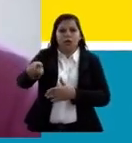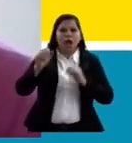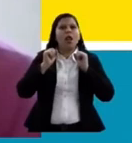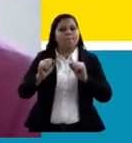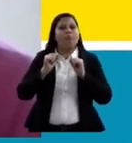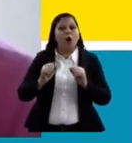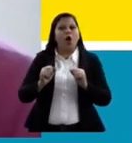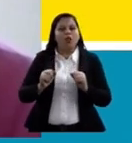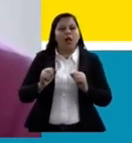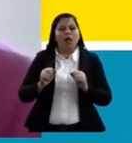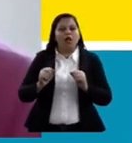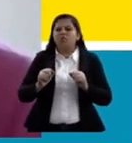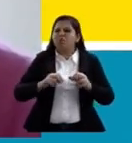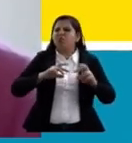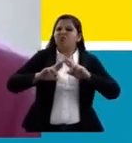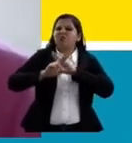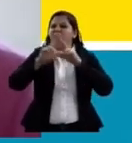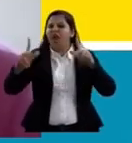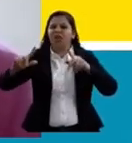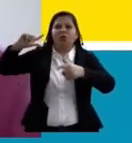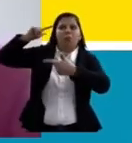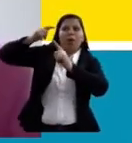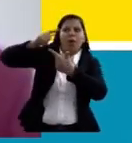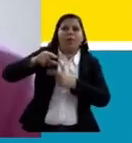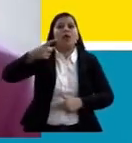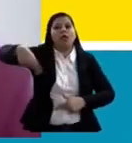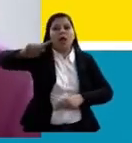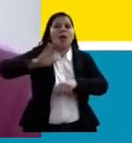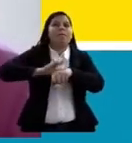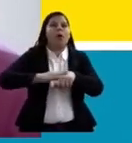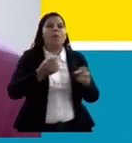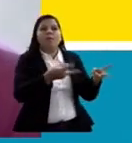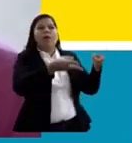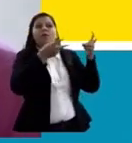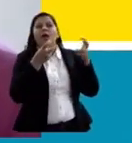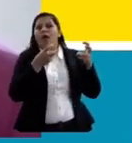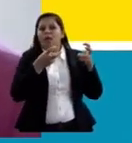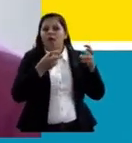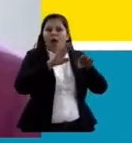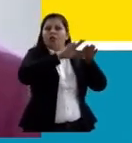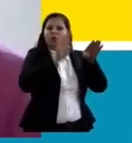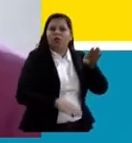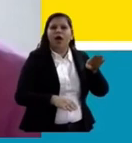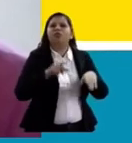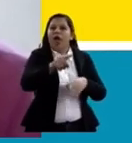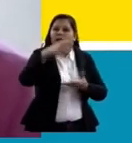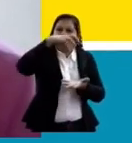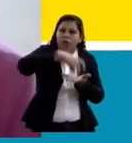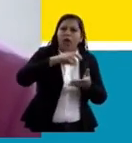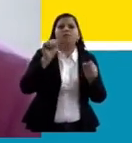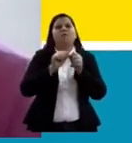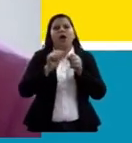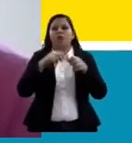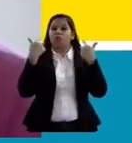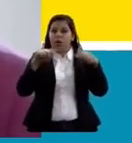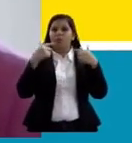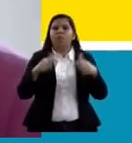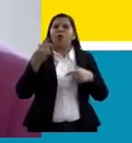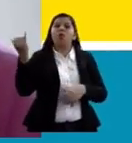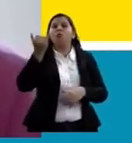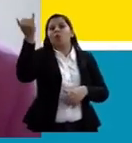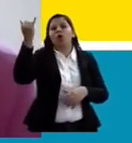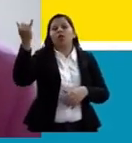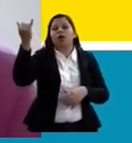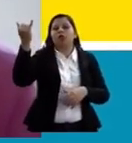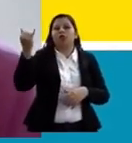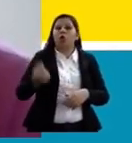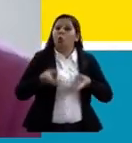idealismo e percebe a maneira delas essas desigualdades. Faz um trabalho importantíssimo ao manter o legado de Paulo Freire entre